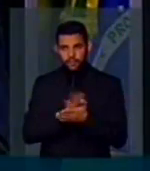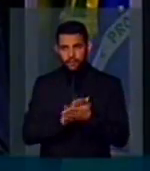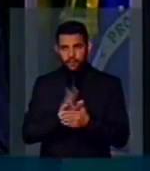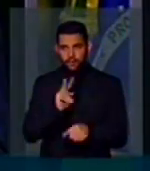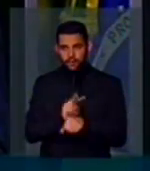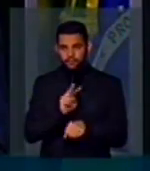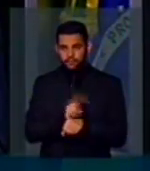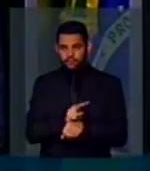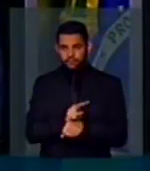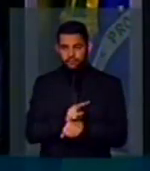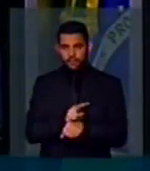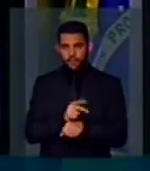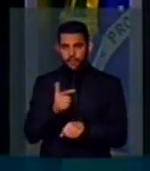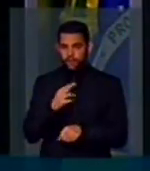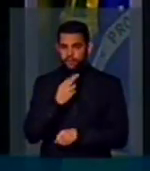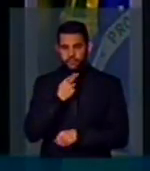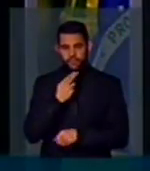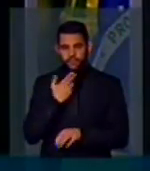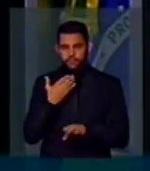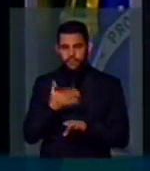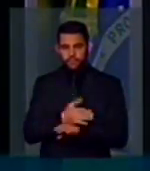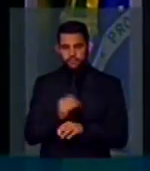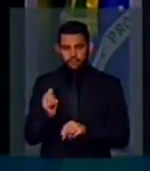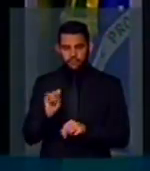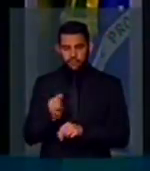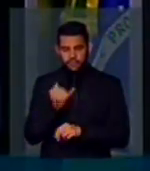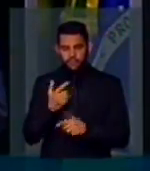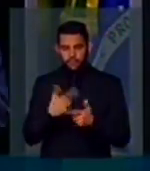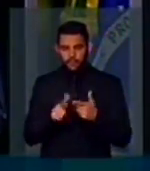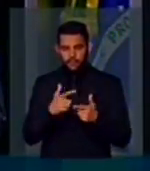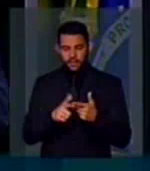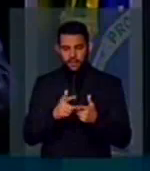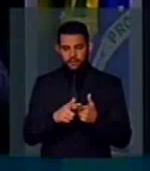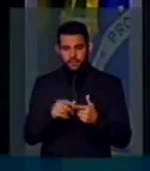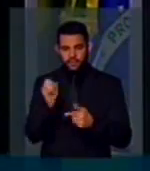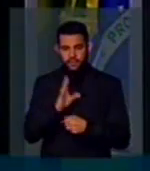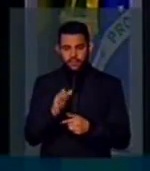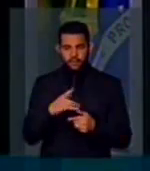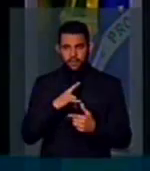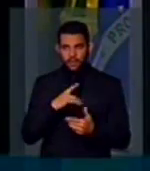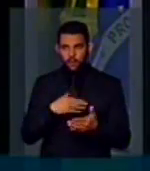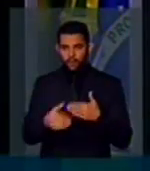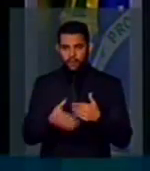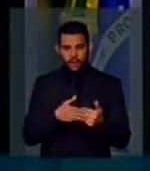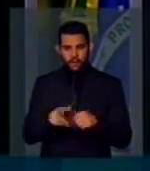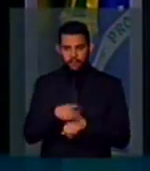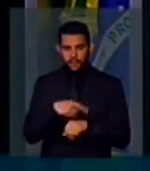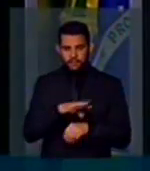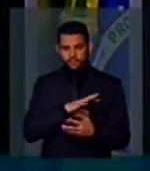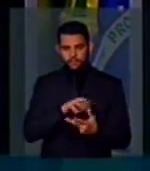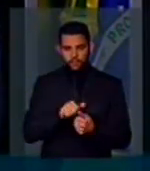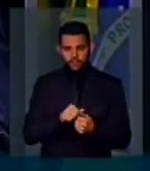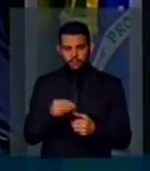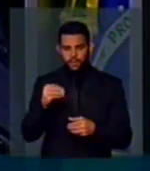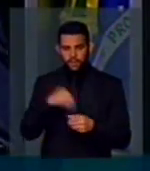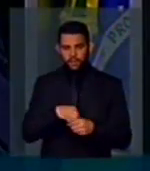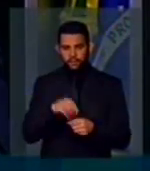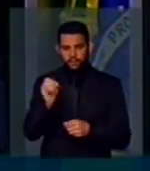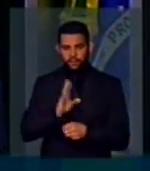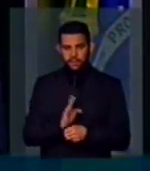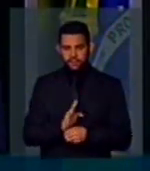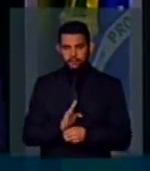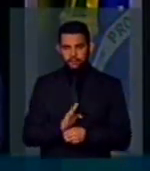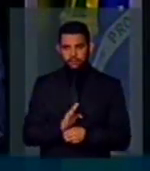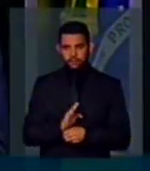cautela. Nós não podemos trazer possíveis problemas que tem em qualquer país do mundo para dentro do Brasil.